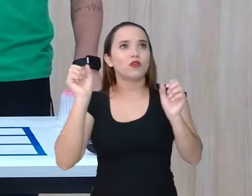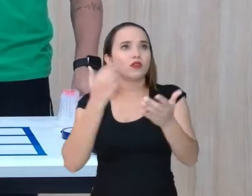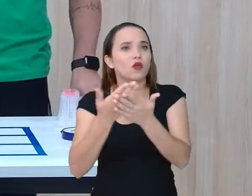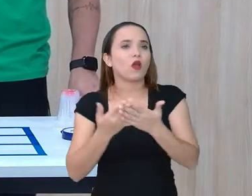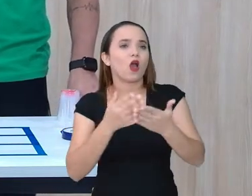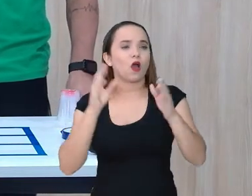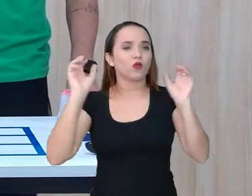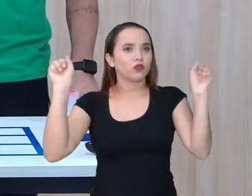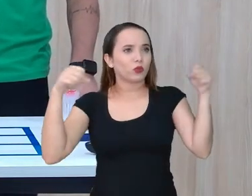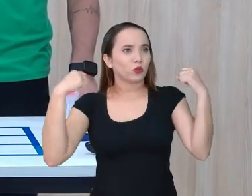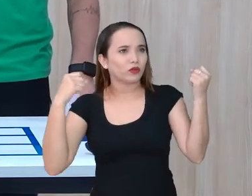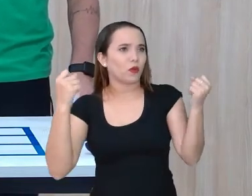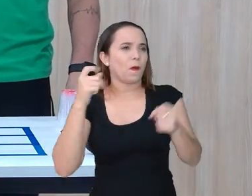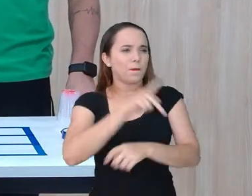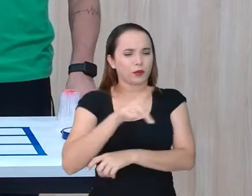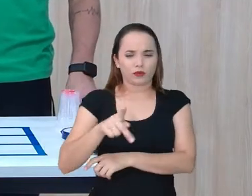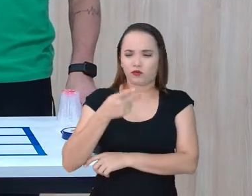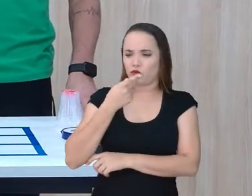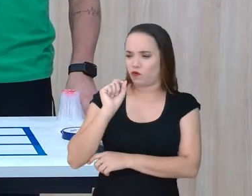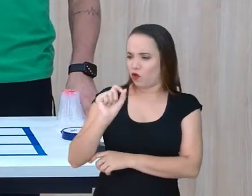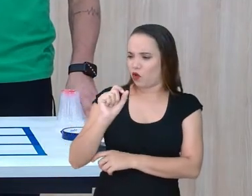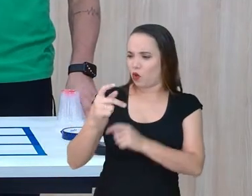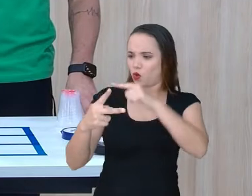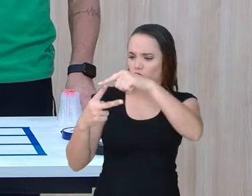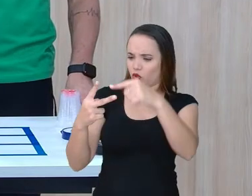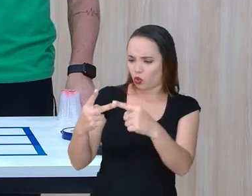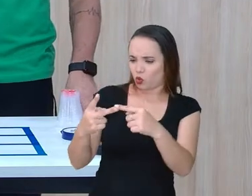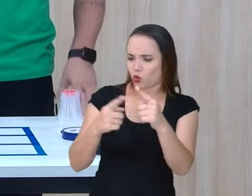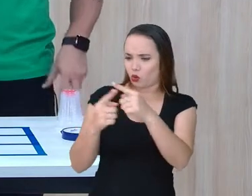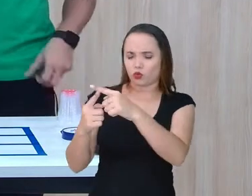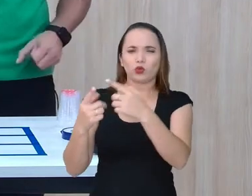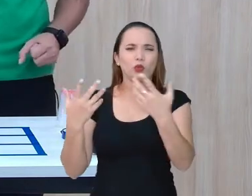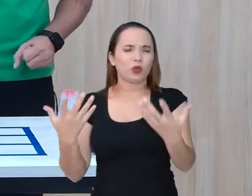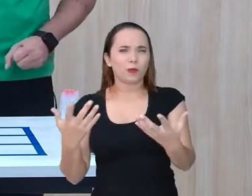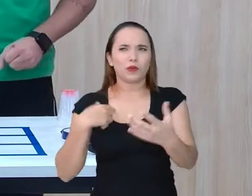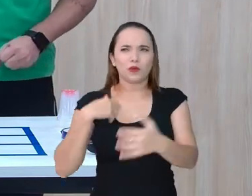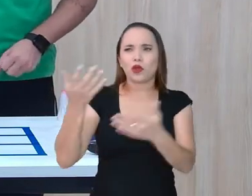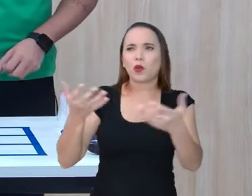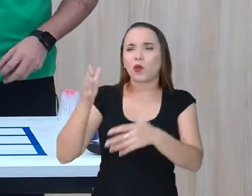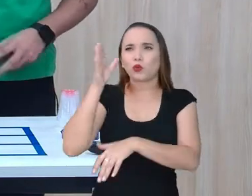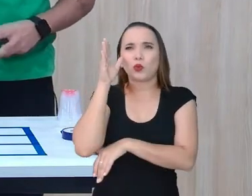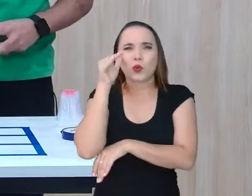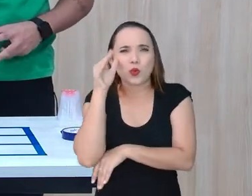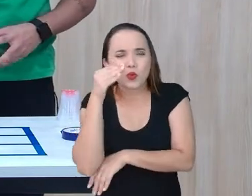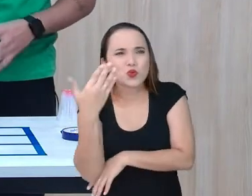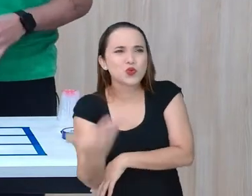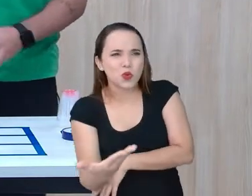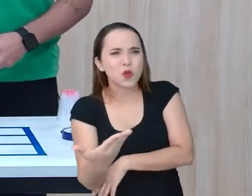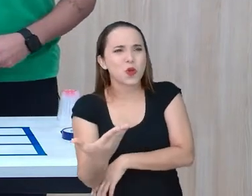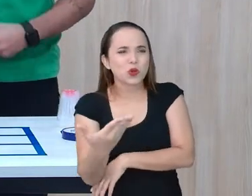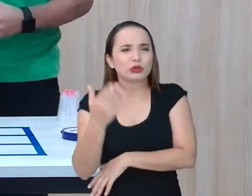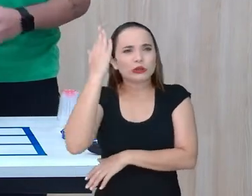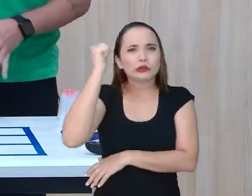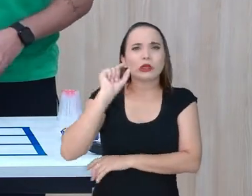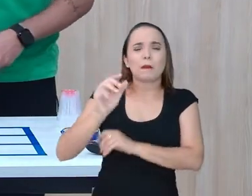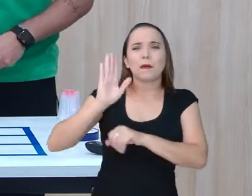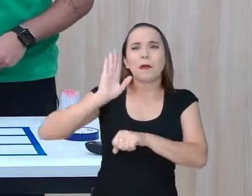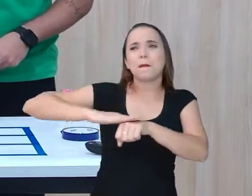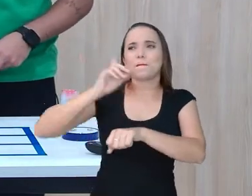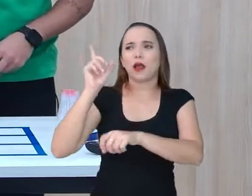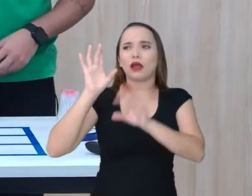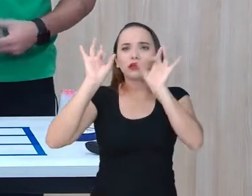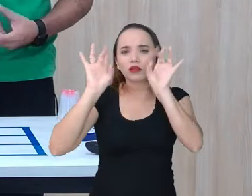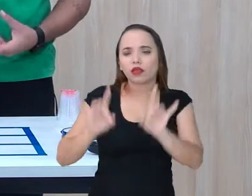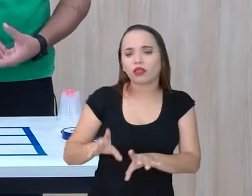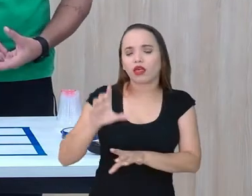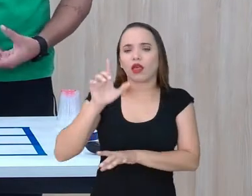de probabilidade. E de formas geométricas. E de formas geométricas. Fiquei curioso aqui, ou curiosa, de saber mais detalhes sobre